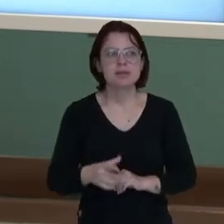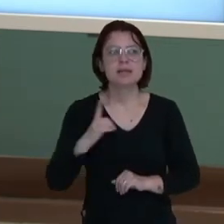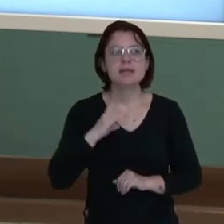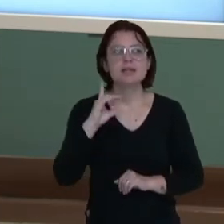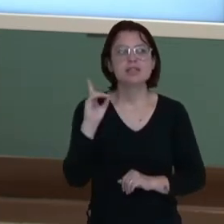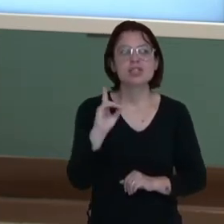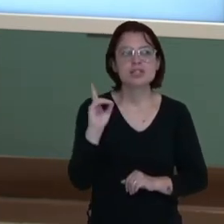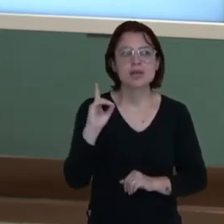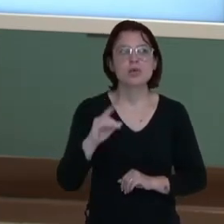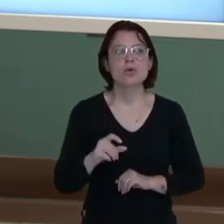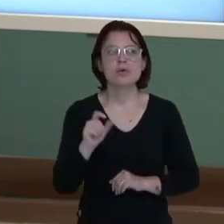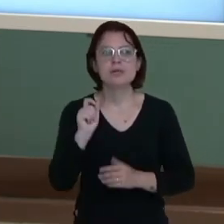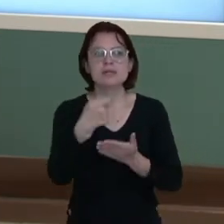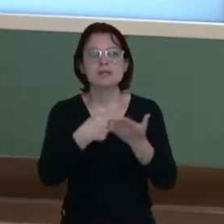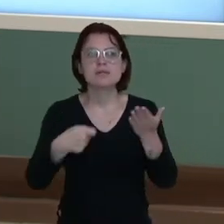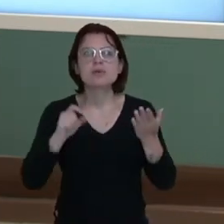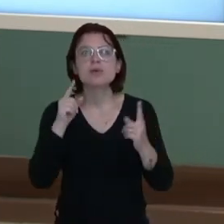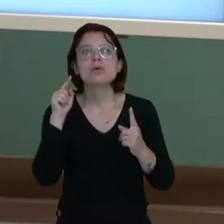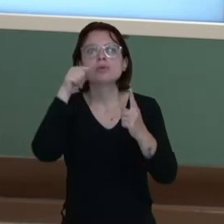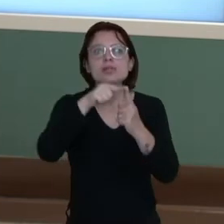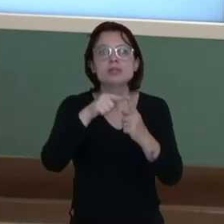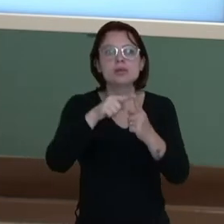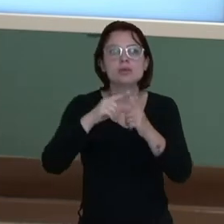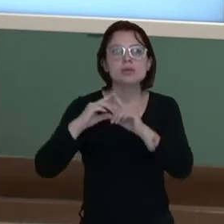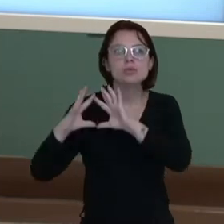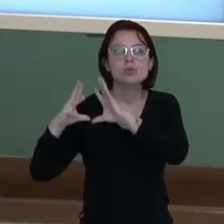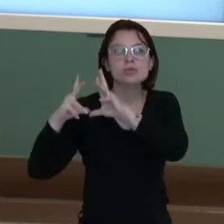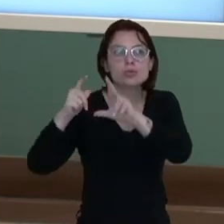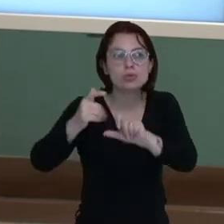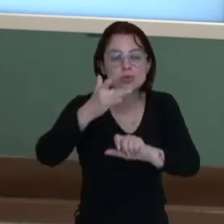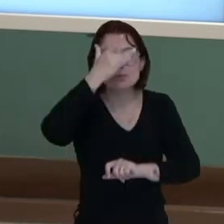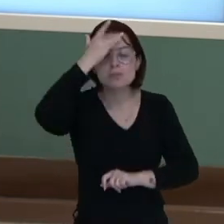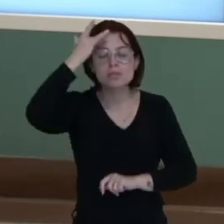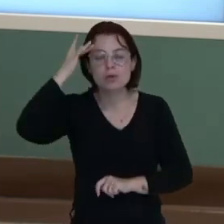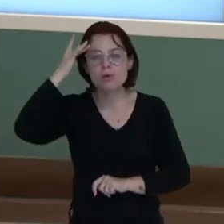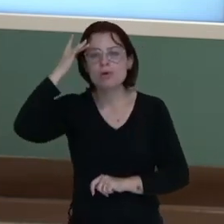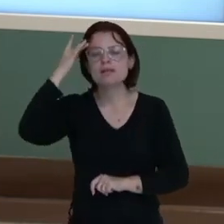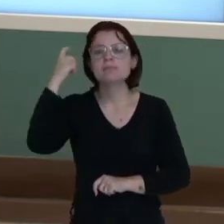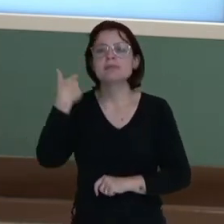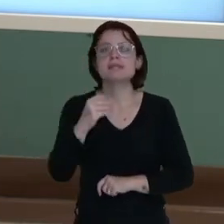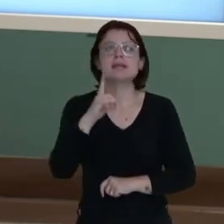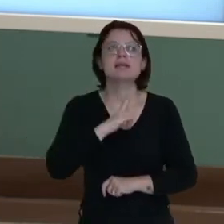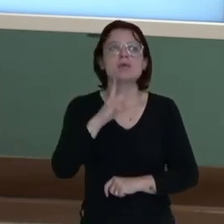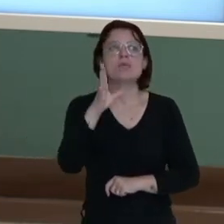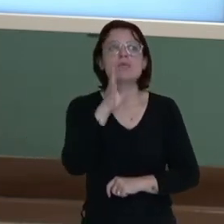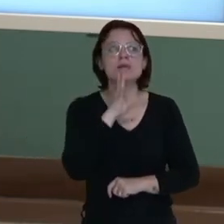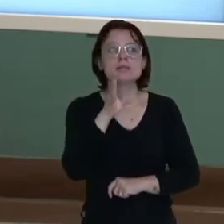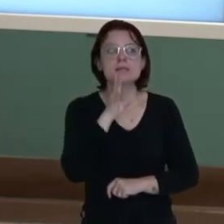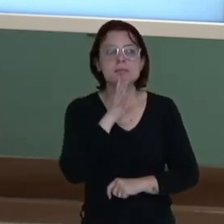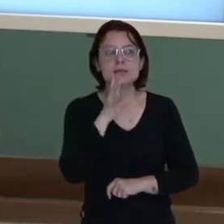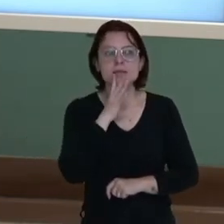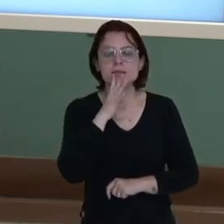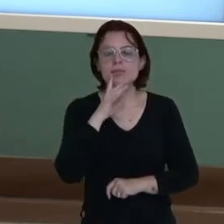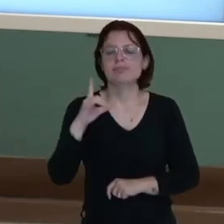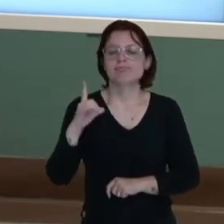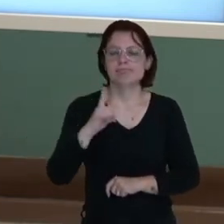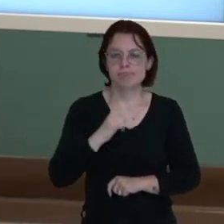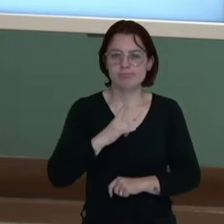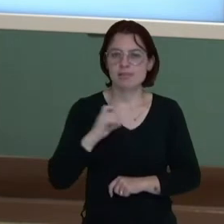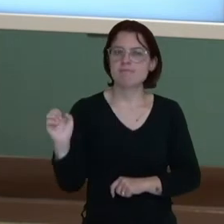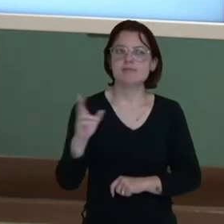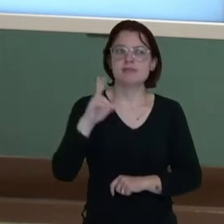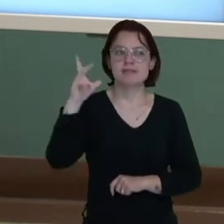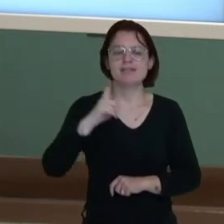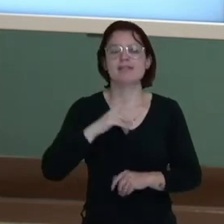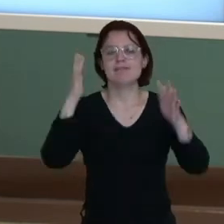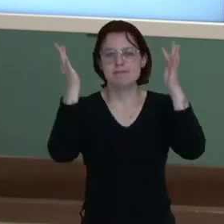vai escrever que o objetivo era tornar as pessoas mais instruídas, tornando assim mais virtuosas e mais